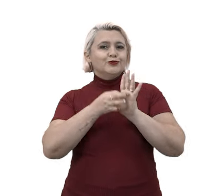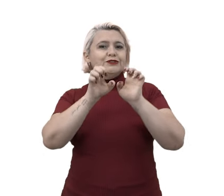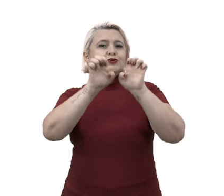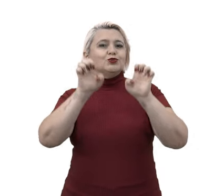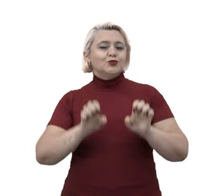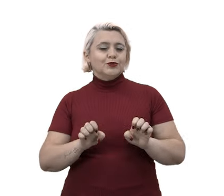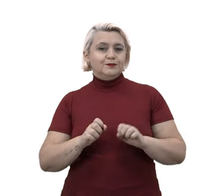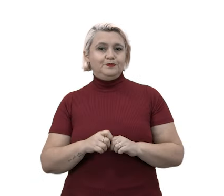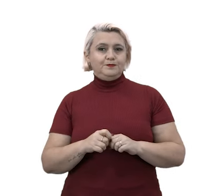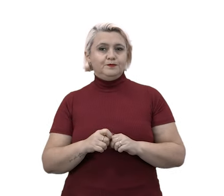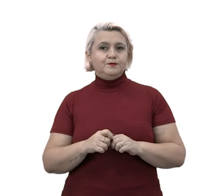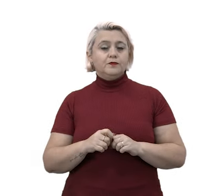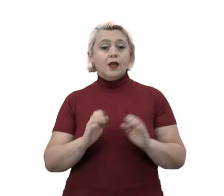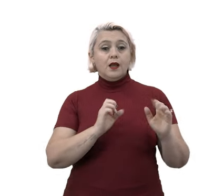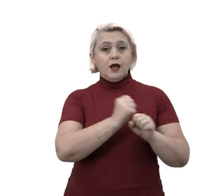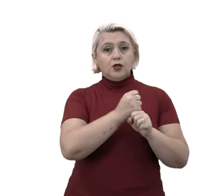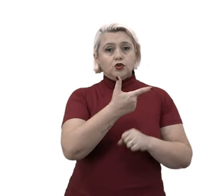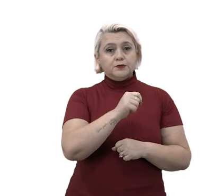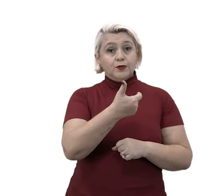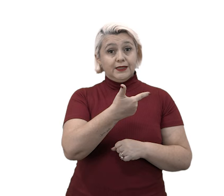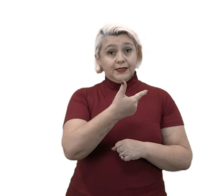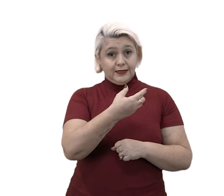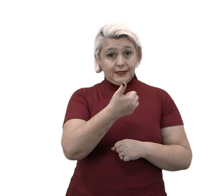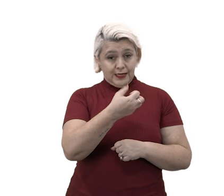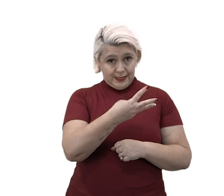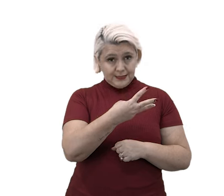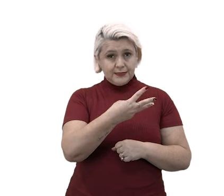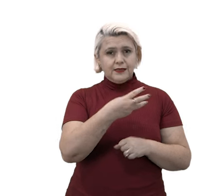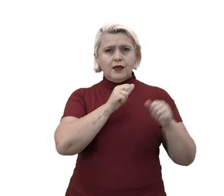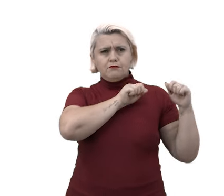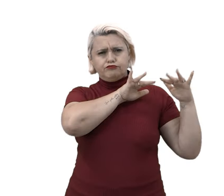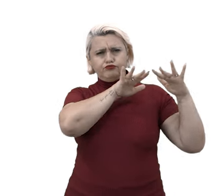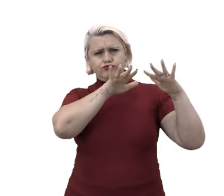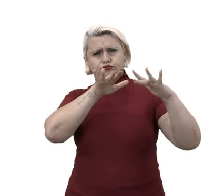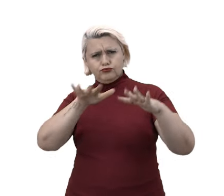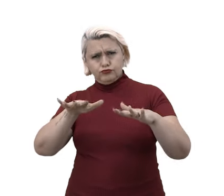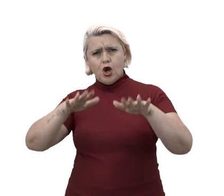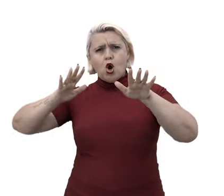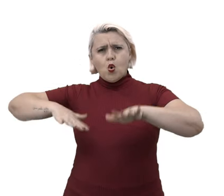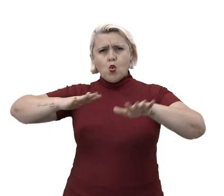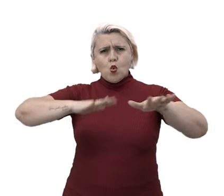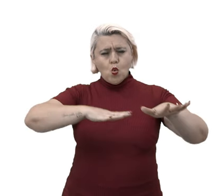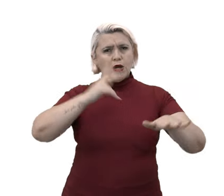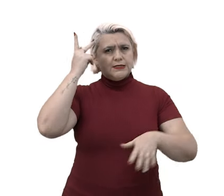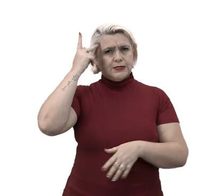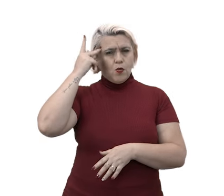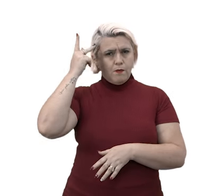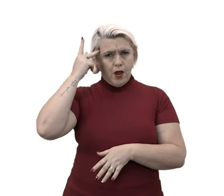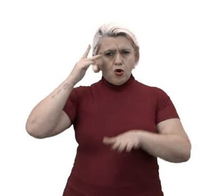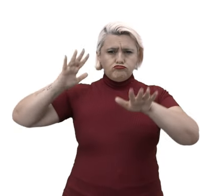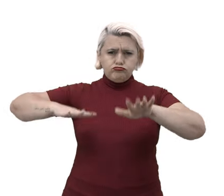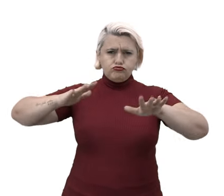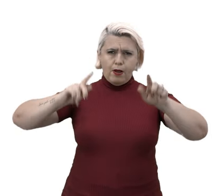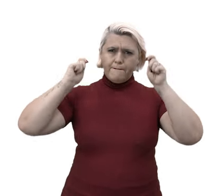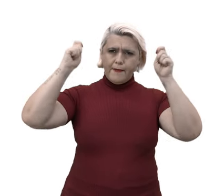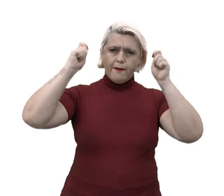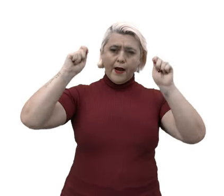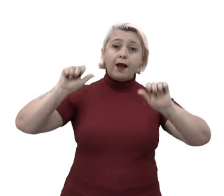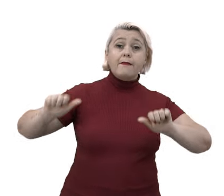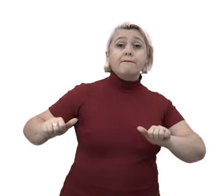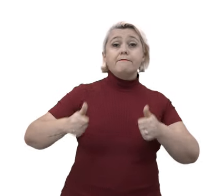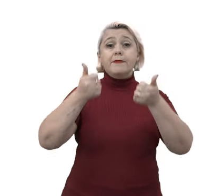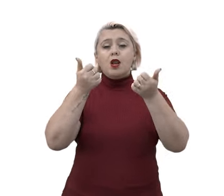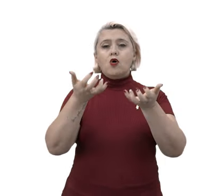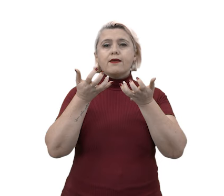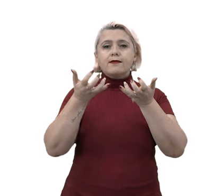né? No ano de 2013, milhares de manifestantes ocuparam as ruas da capital de São Paulo em reivindicação por melhorias e